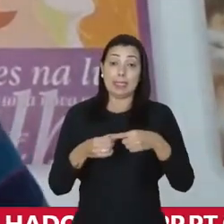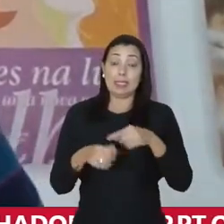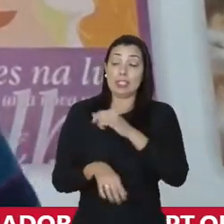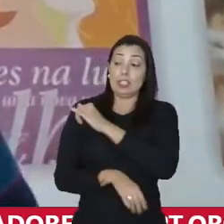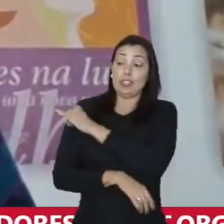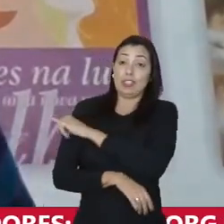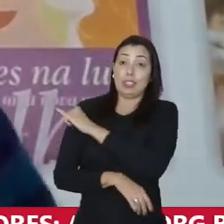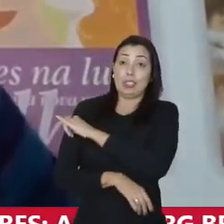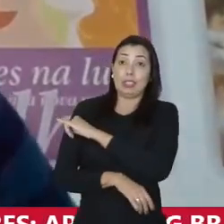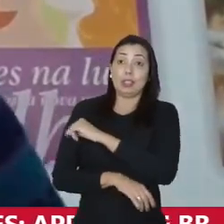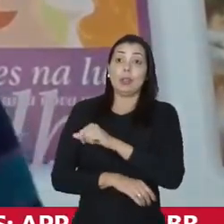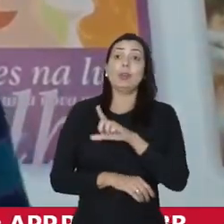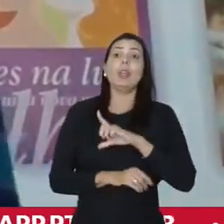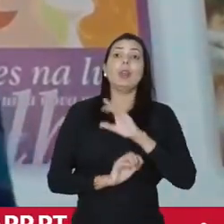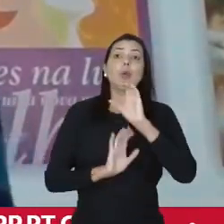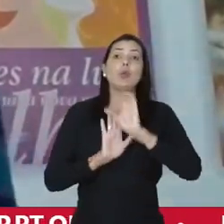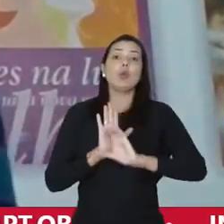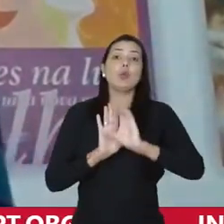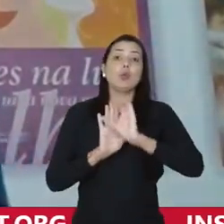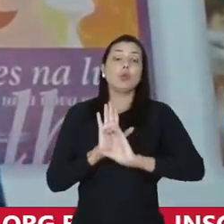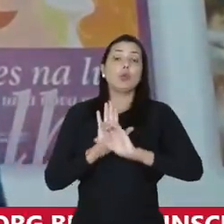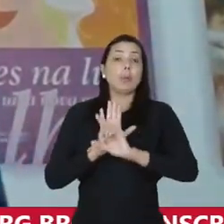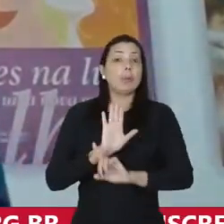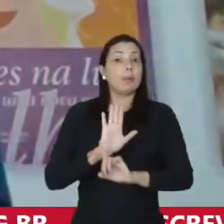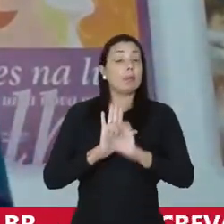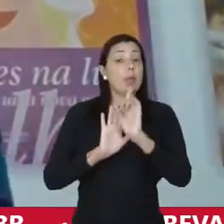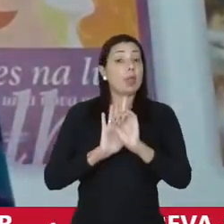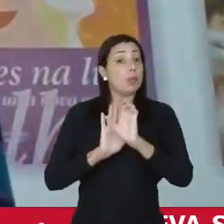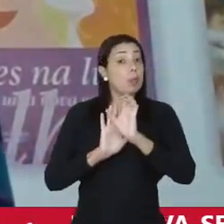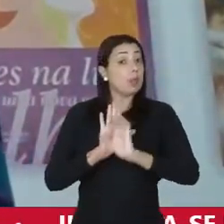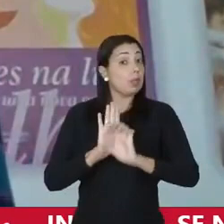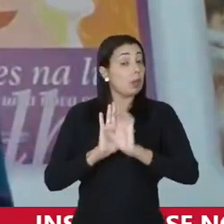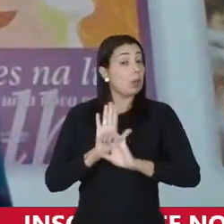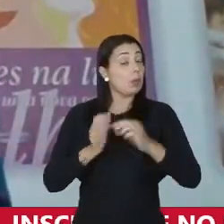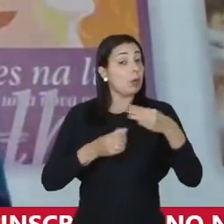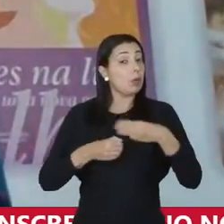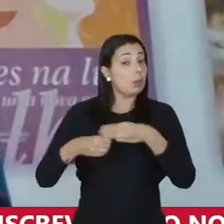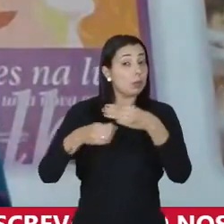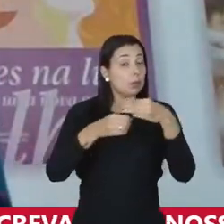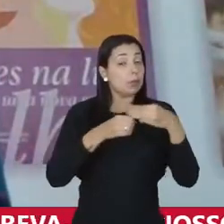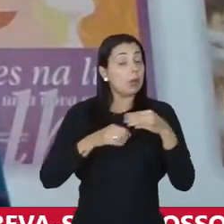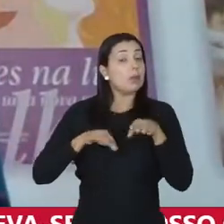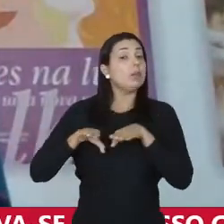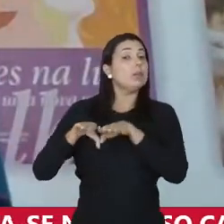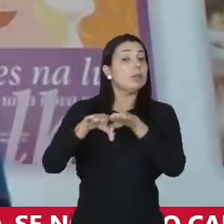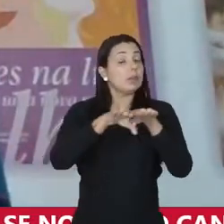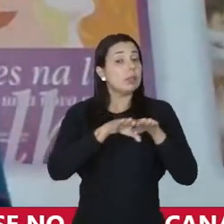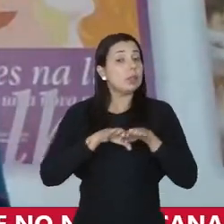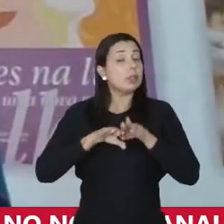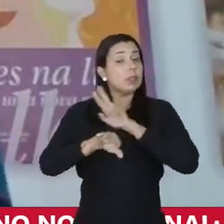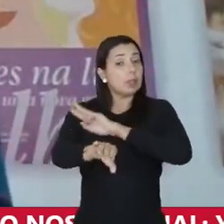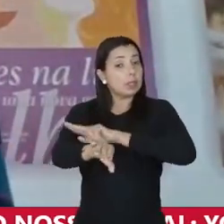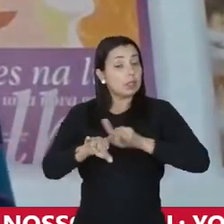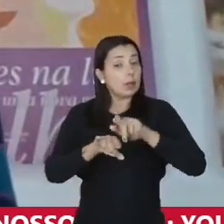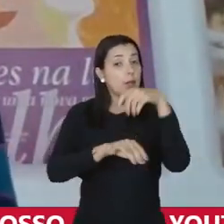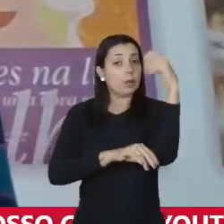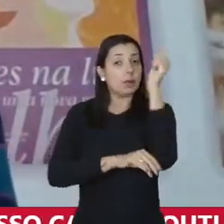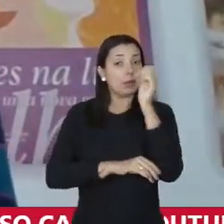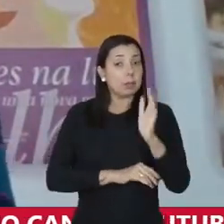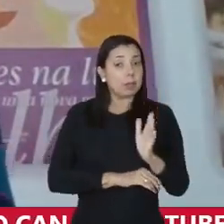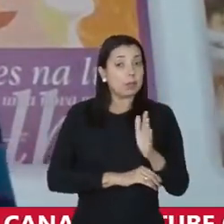esse estatuto. Ele é o primeiro estatuto municipal de igualdade racial do Brasil.